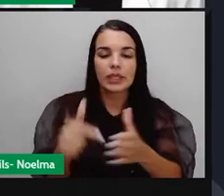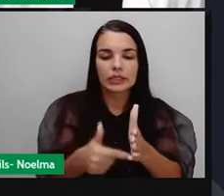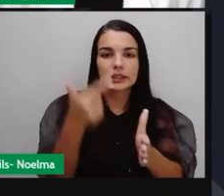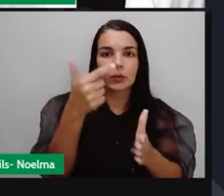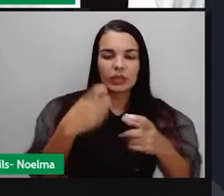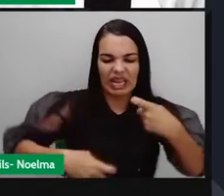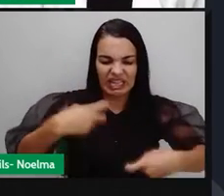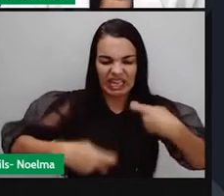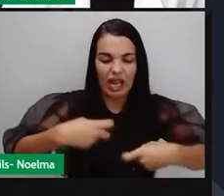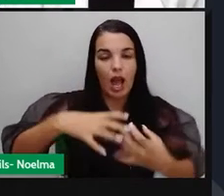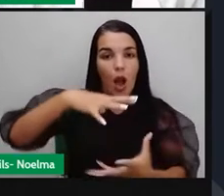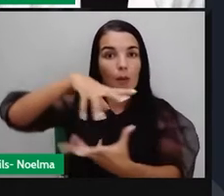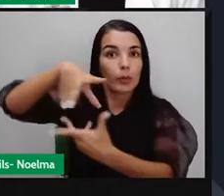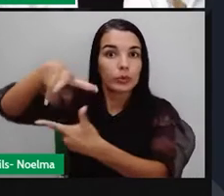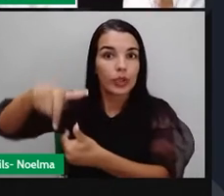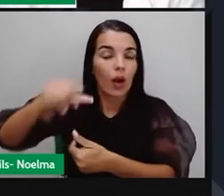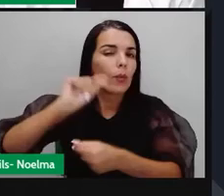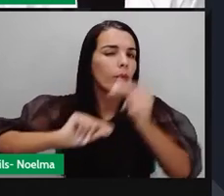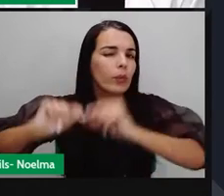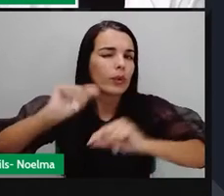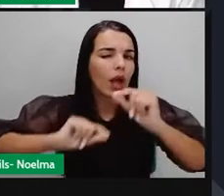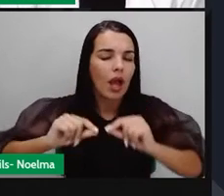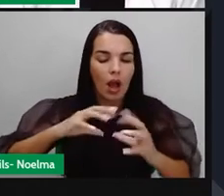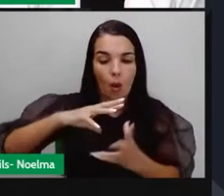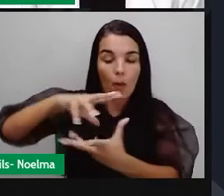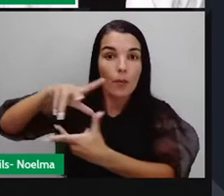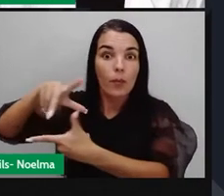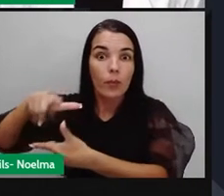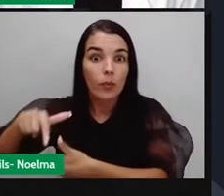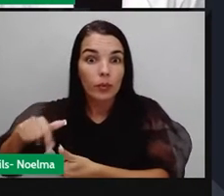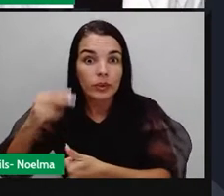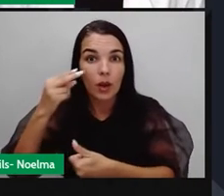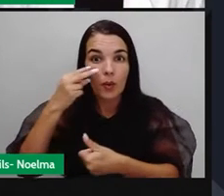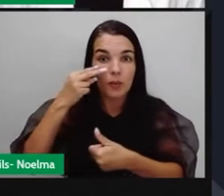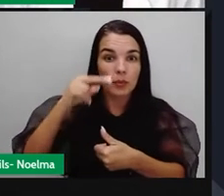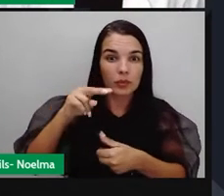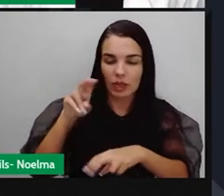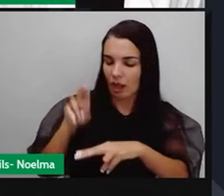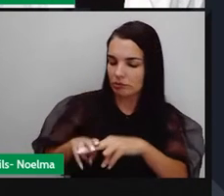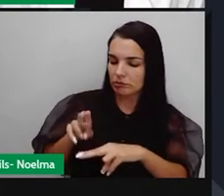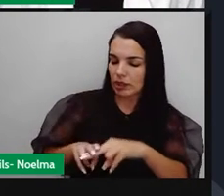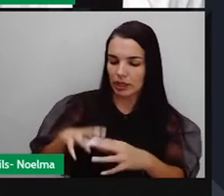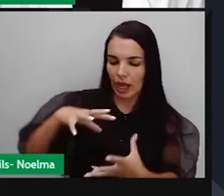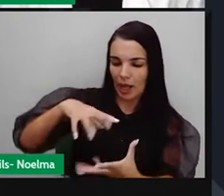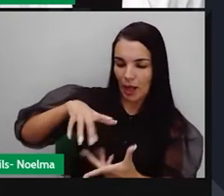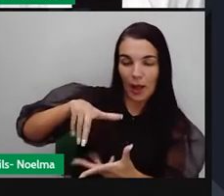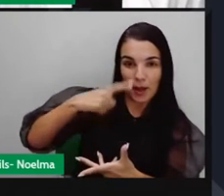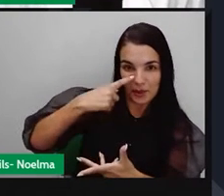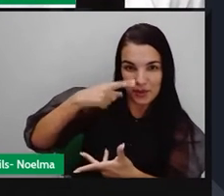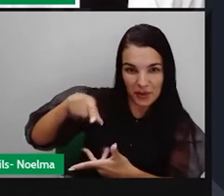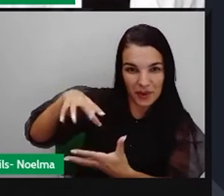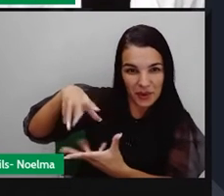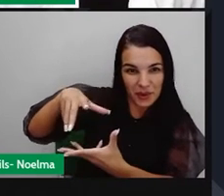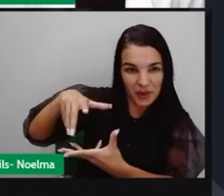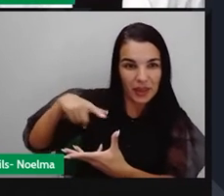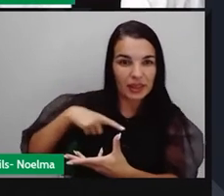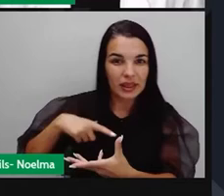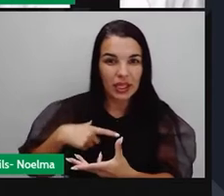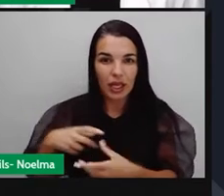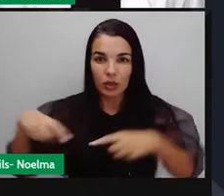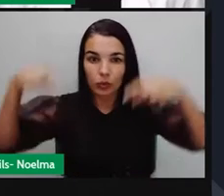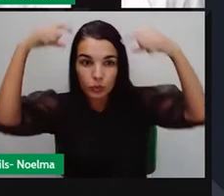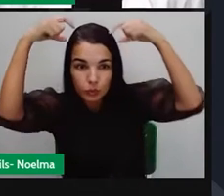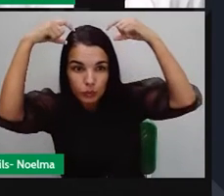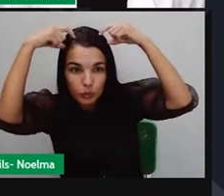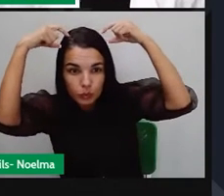Mundial. O mundo que está sendo... Eles estão sentados em um globo terrestre, vocês percebem. E de um lado, o Urso,